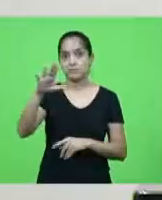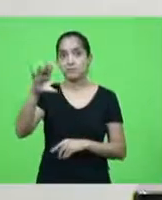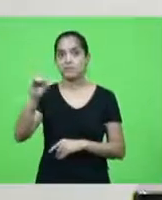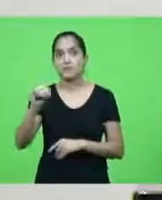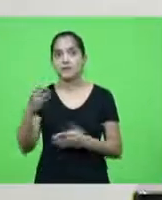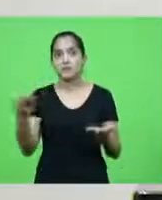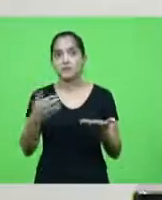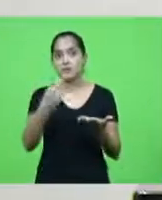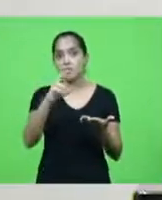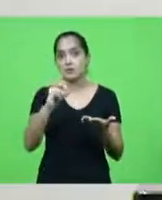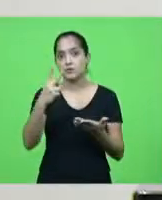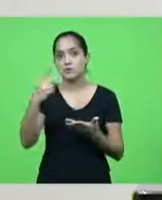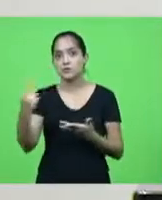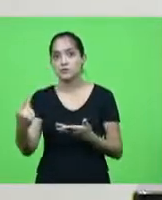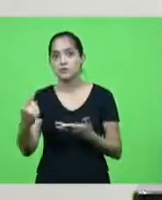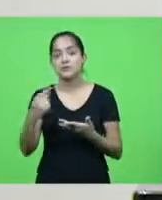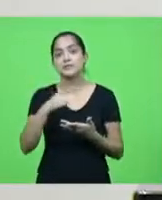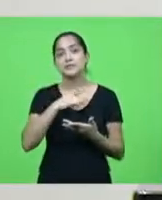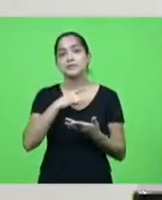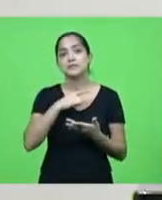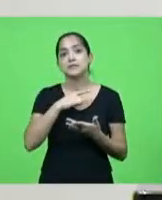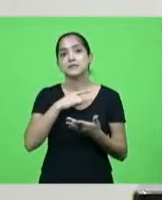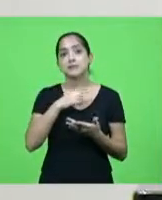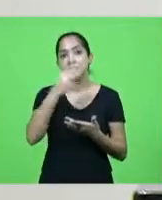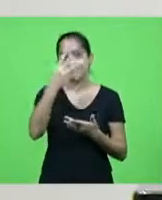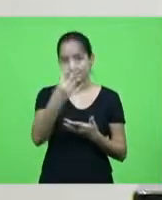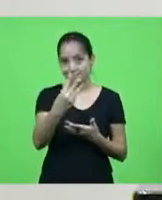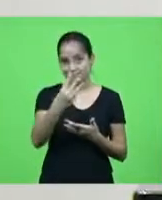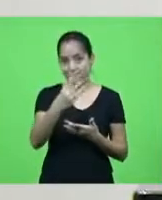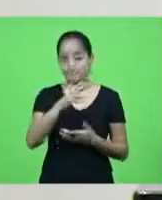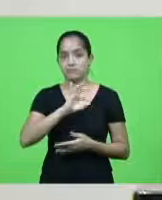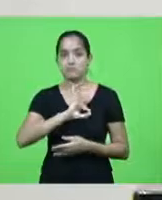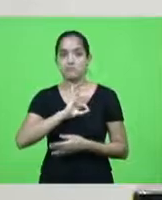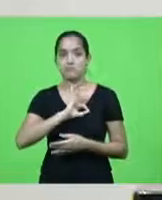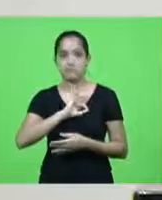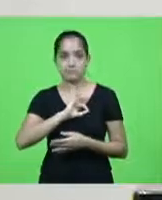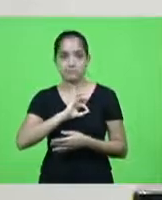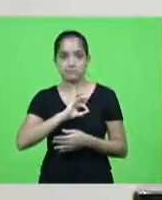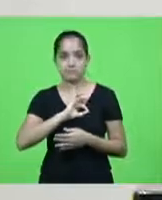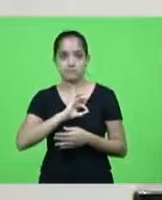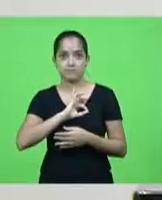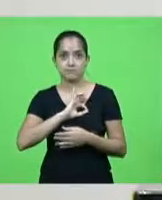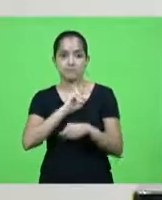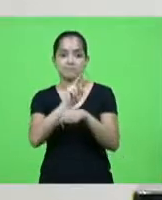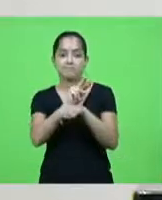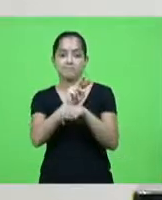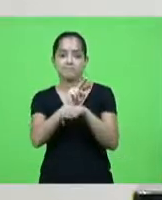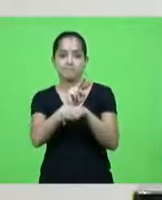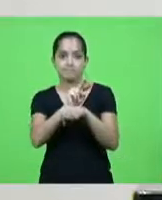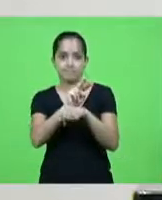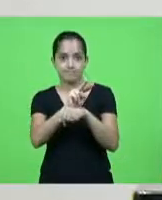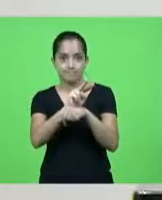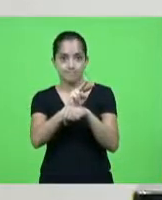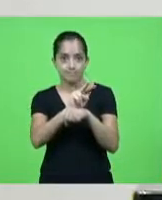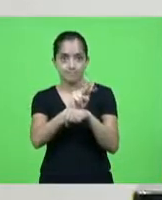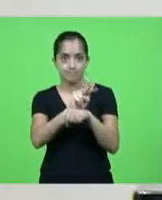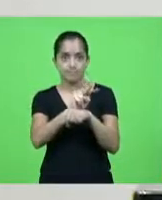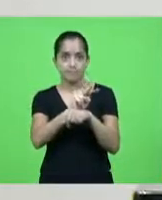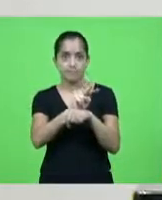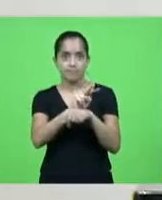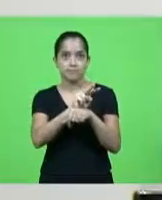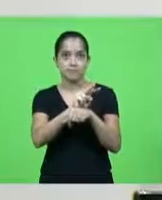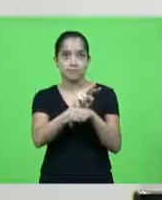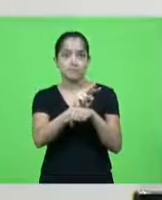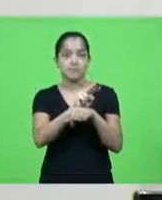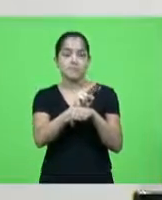tinham 3 policiais para cuidar de 600 presos